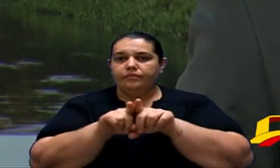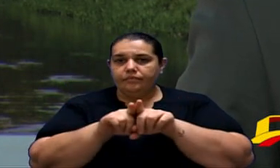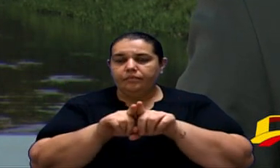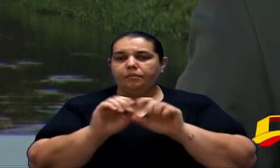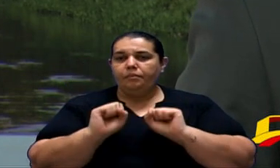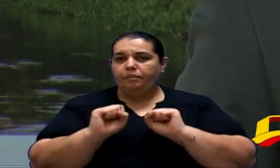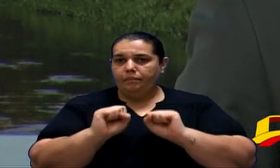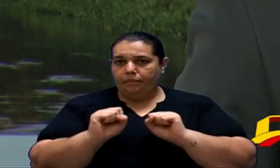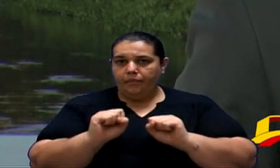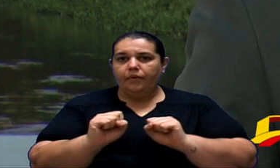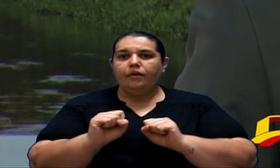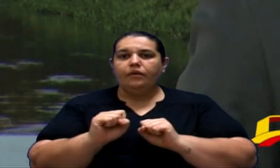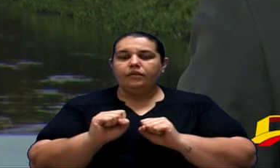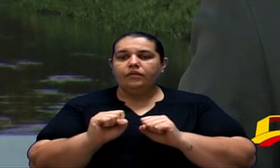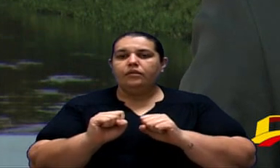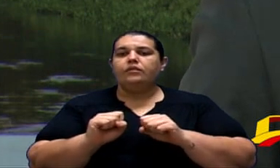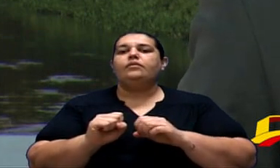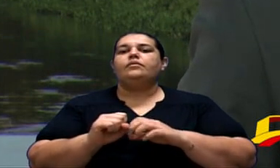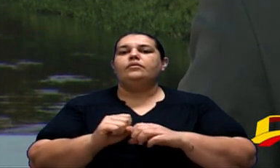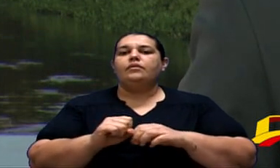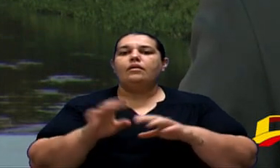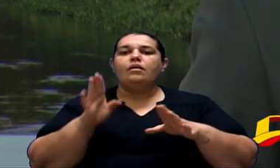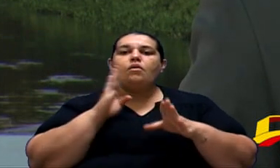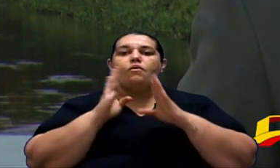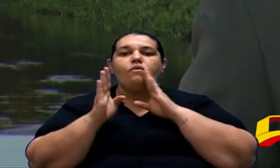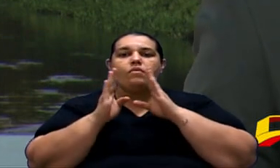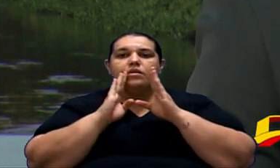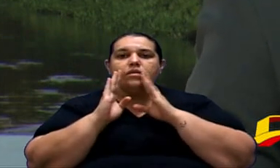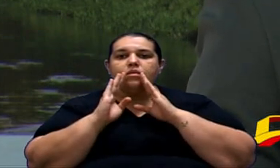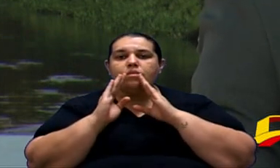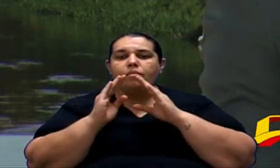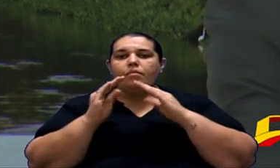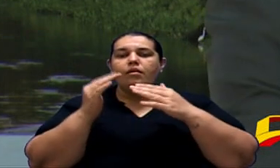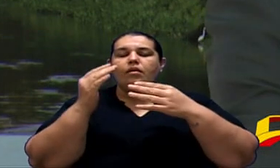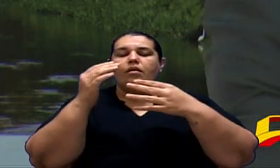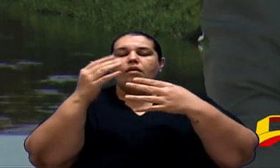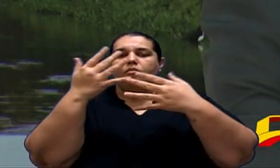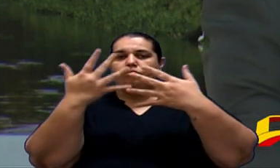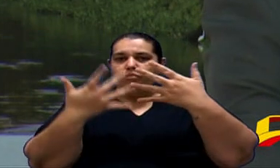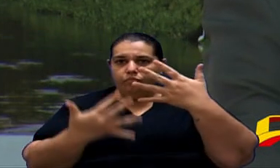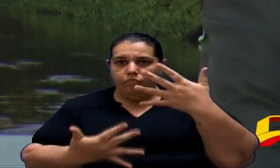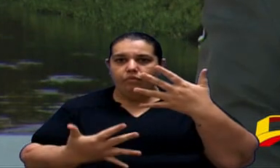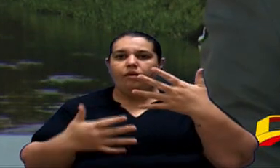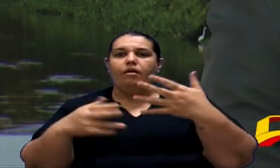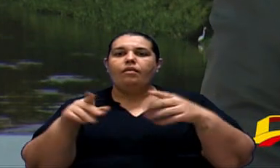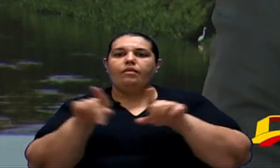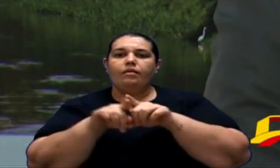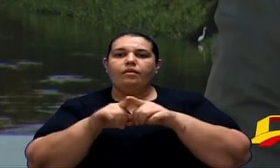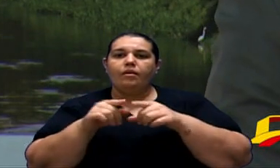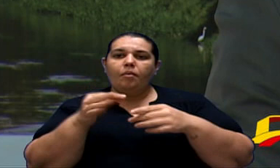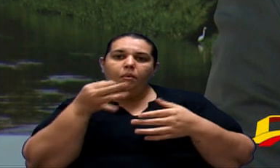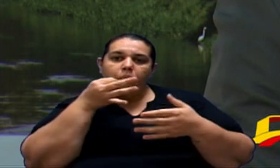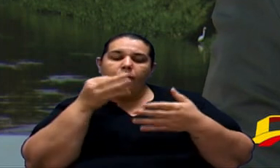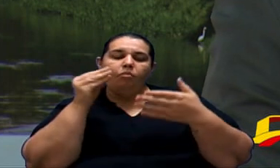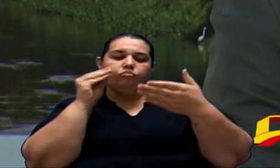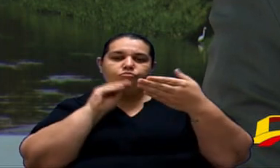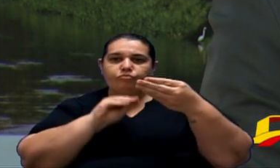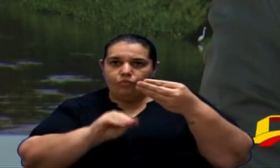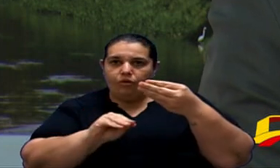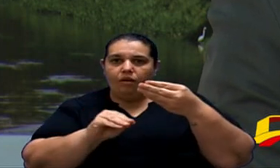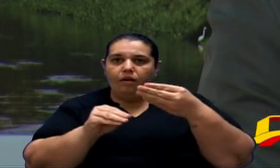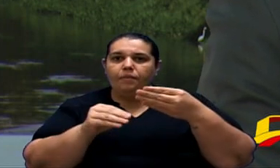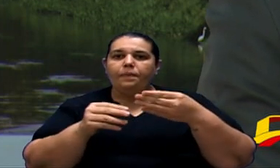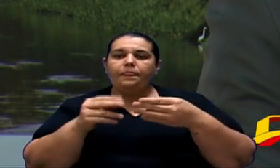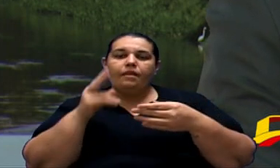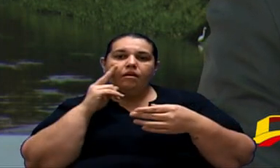participação garantida Por meio do nosso Facebook É só deixar lá o seu recado Que a assessoria do vereador Cícero João